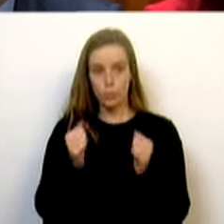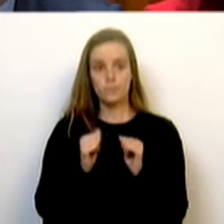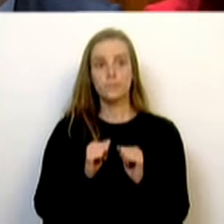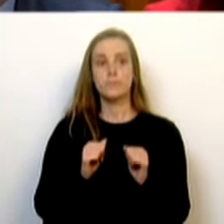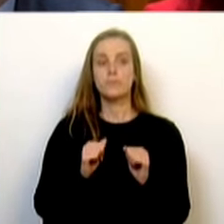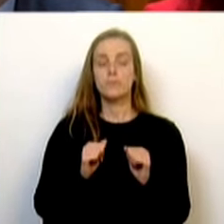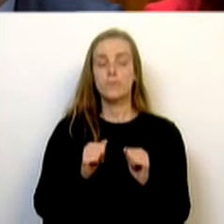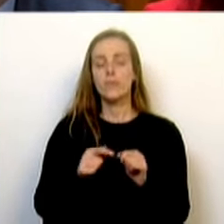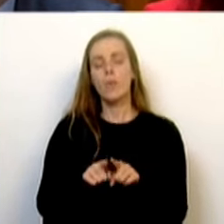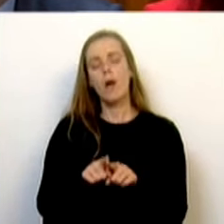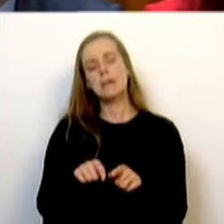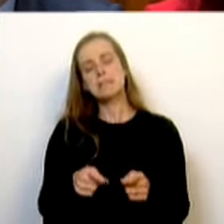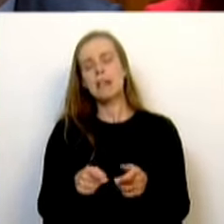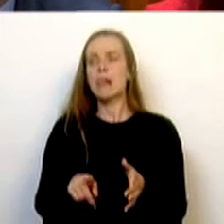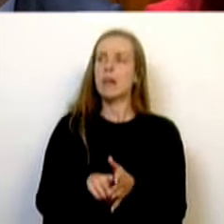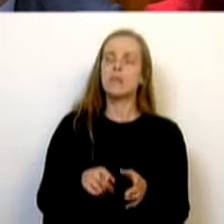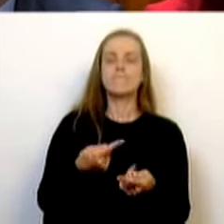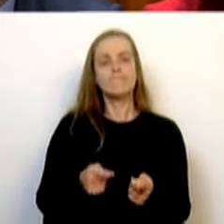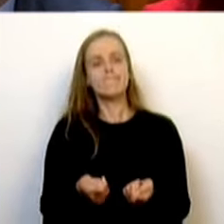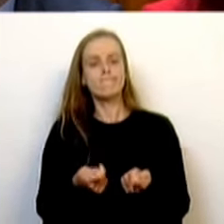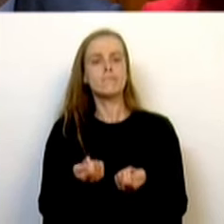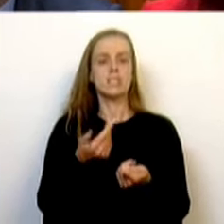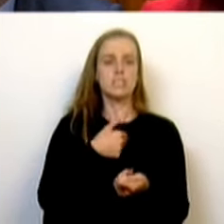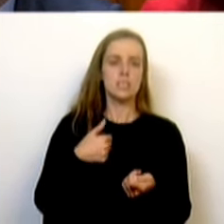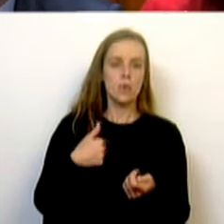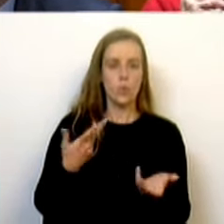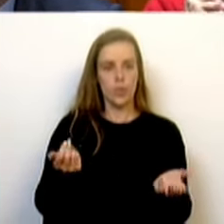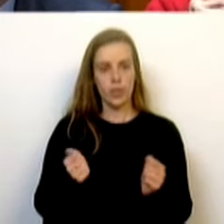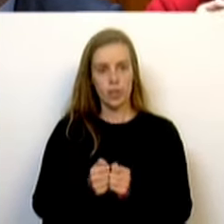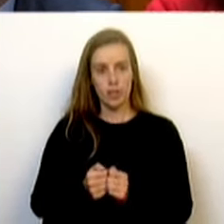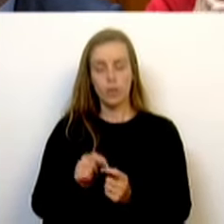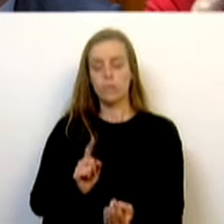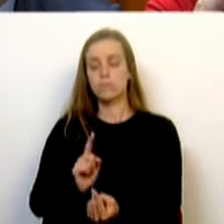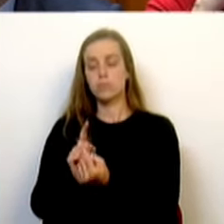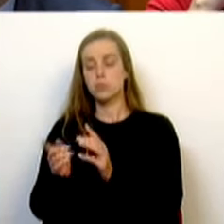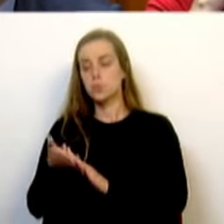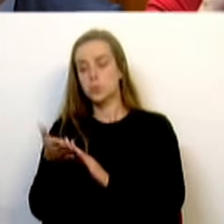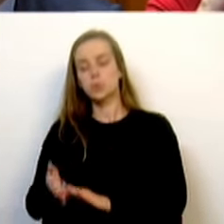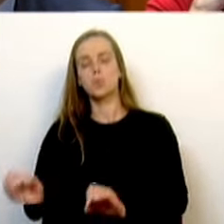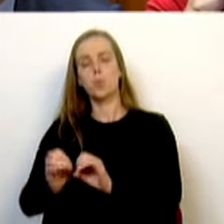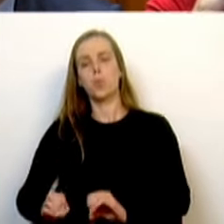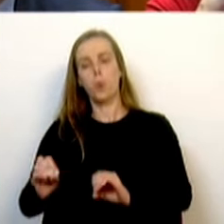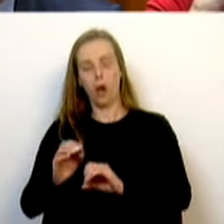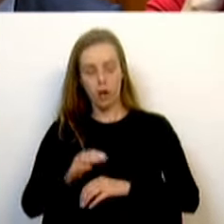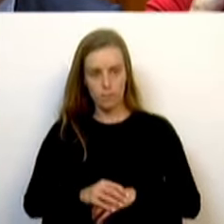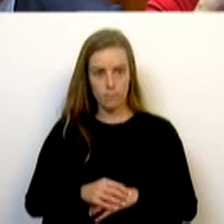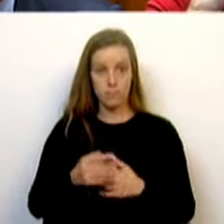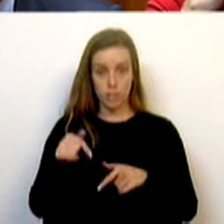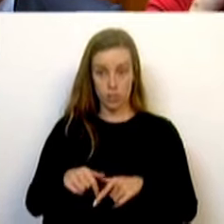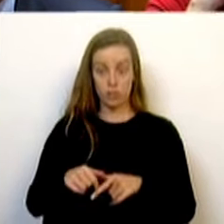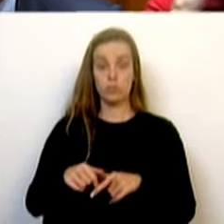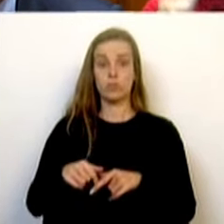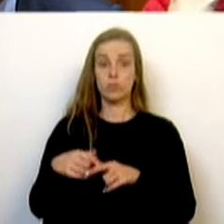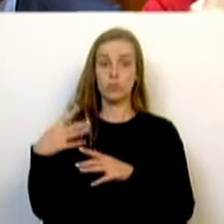na ideia de que não há atendimentos nas urgências, pois o acumulado deste ano